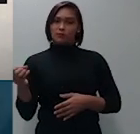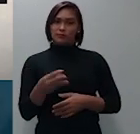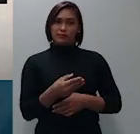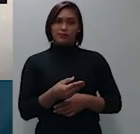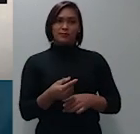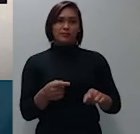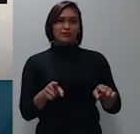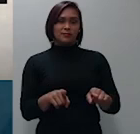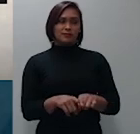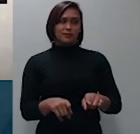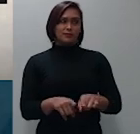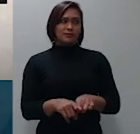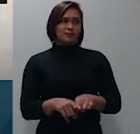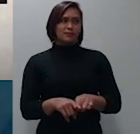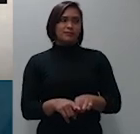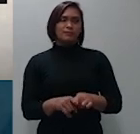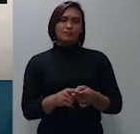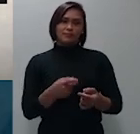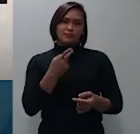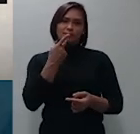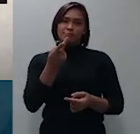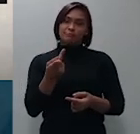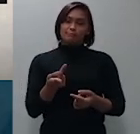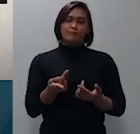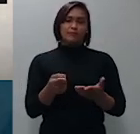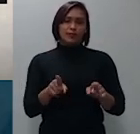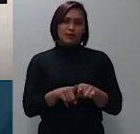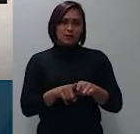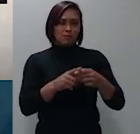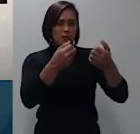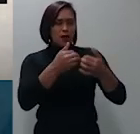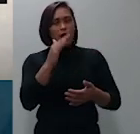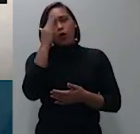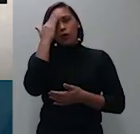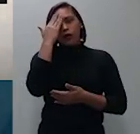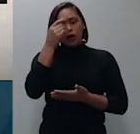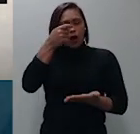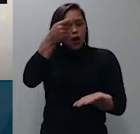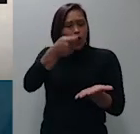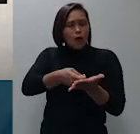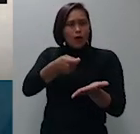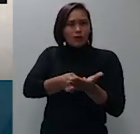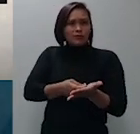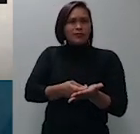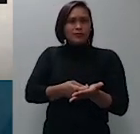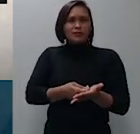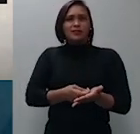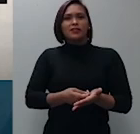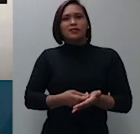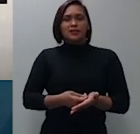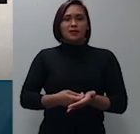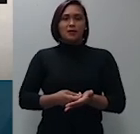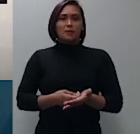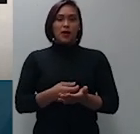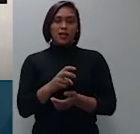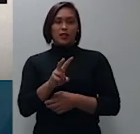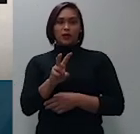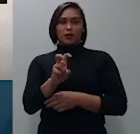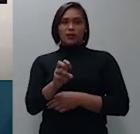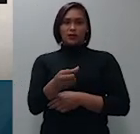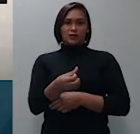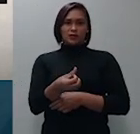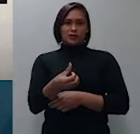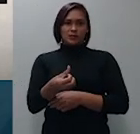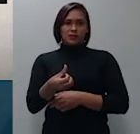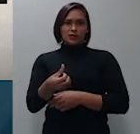contexto em consonância ao entendimento firmado no recurso 1.566.834 de